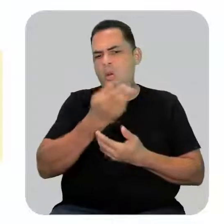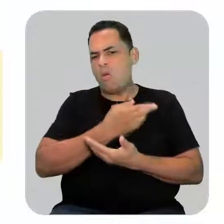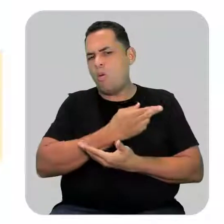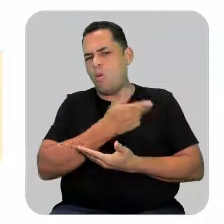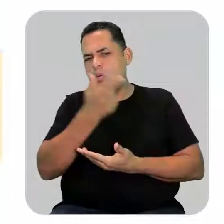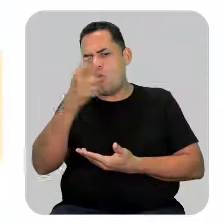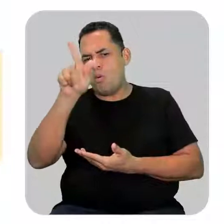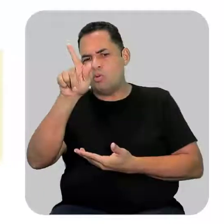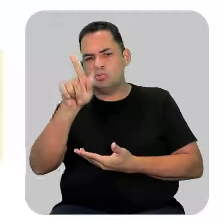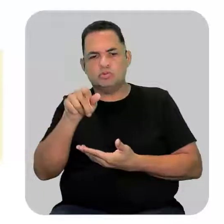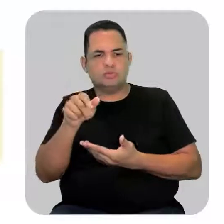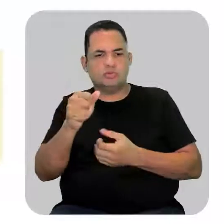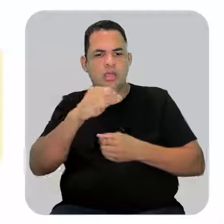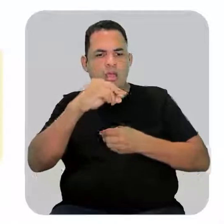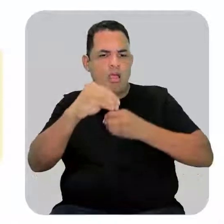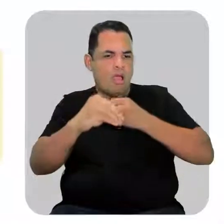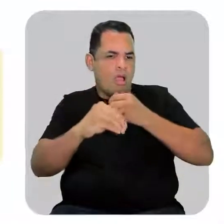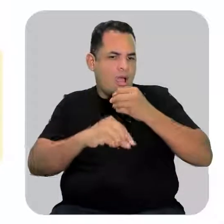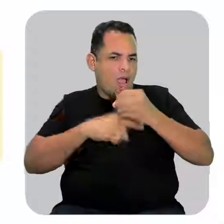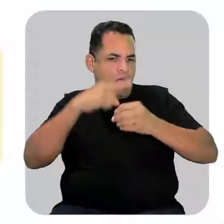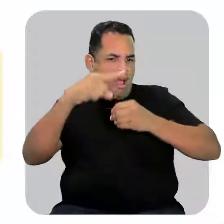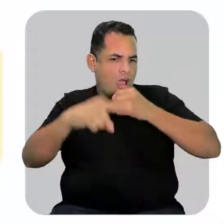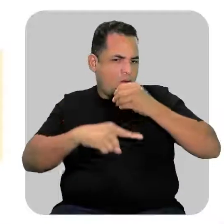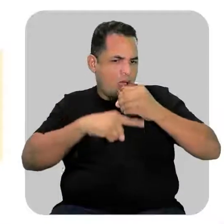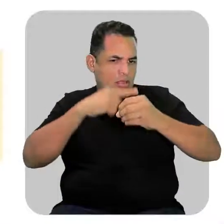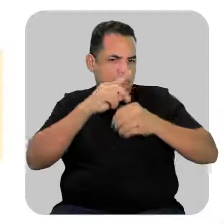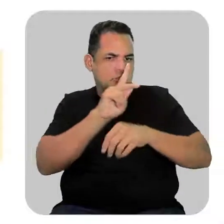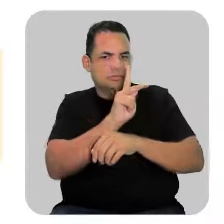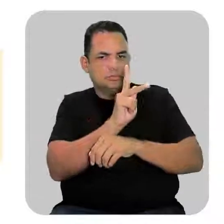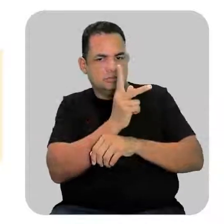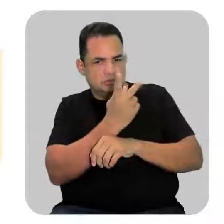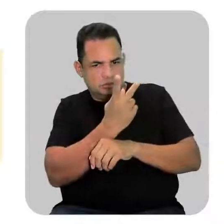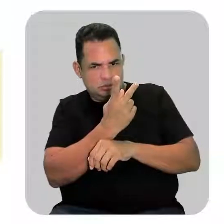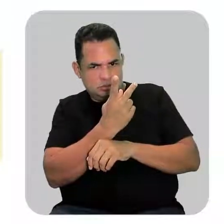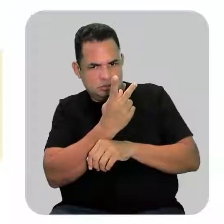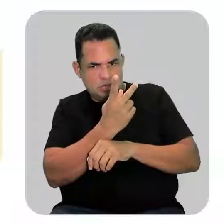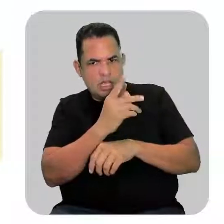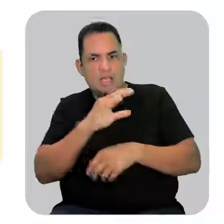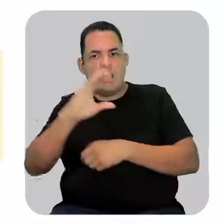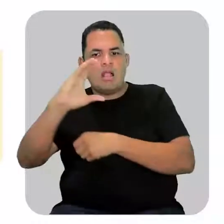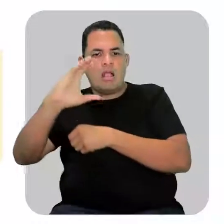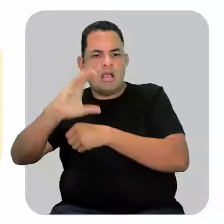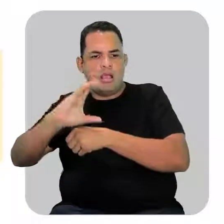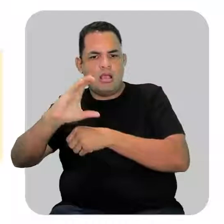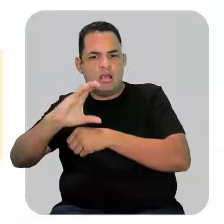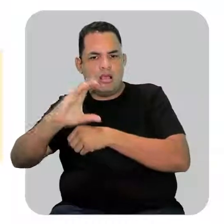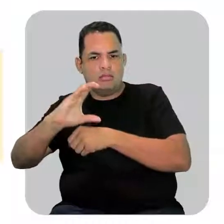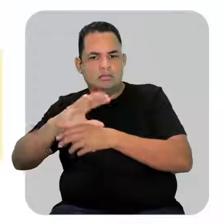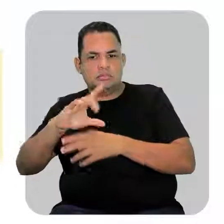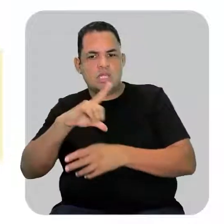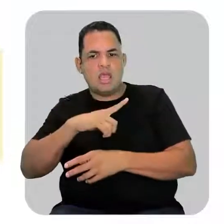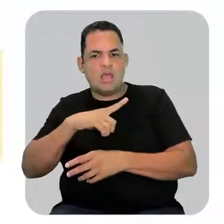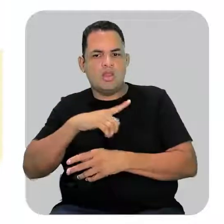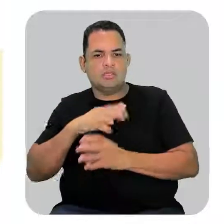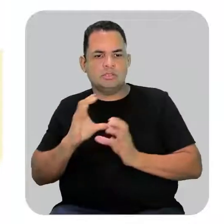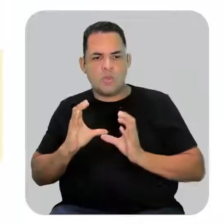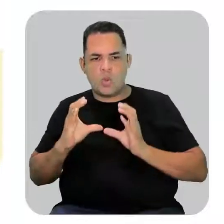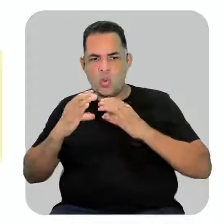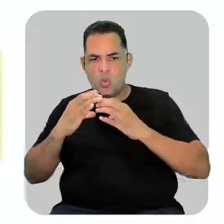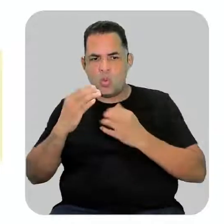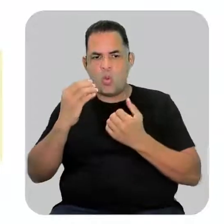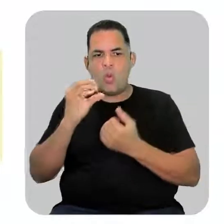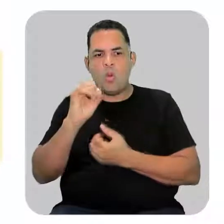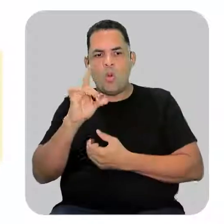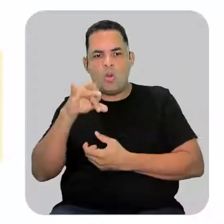hidrogênio de uma cadeia carbônica, no caso, uma cadeia de hidrocarbonetos, elas recebem o nome de